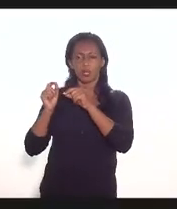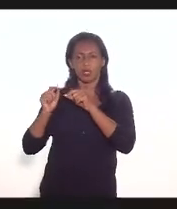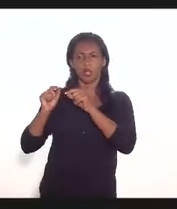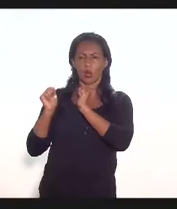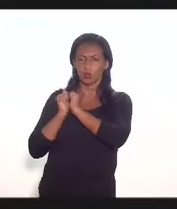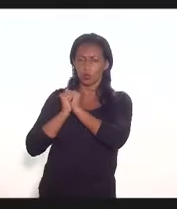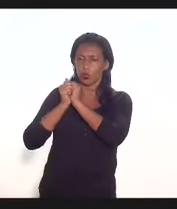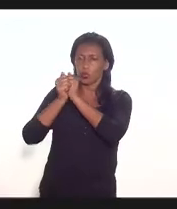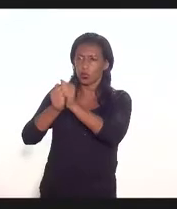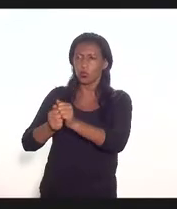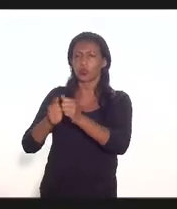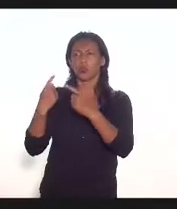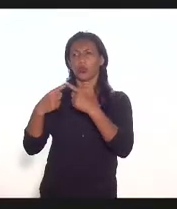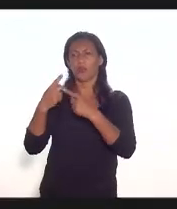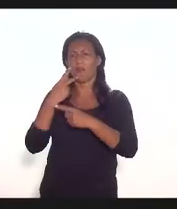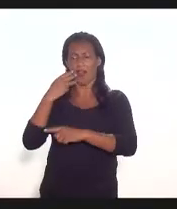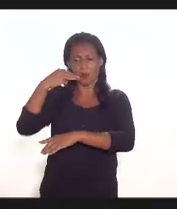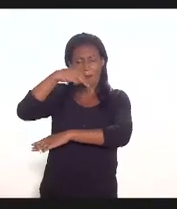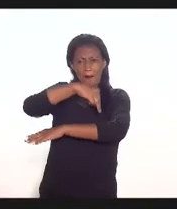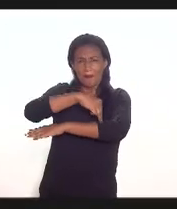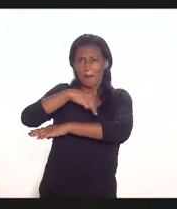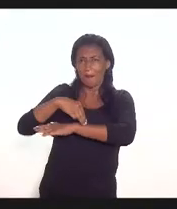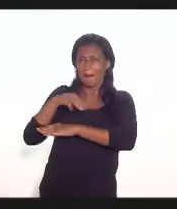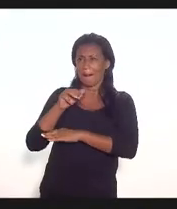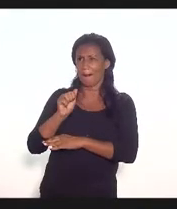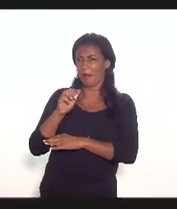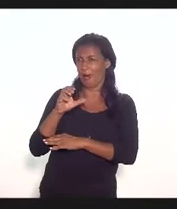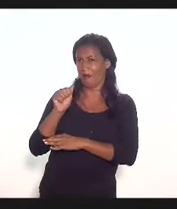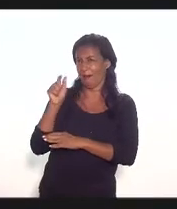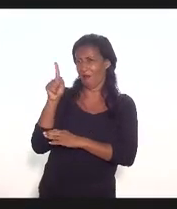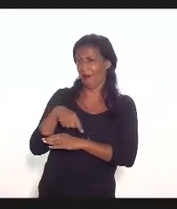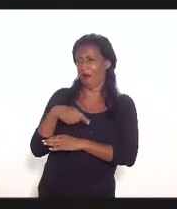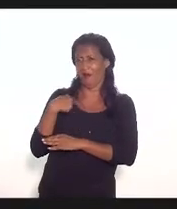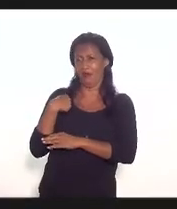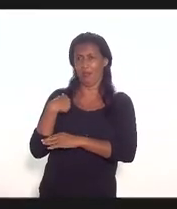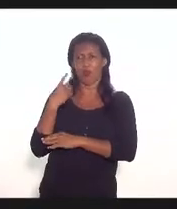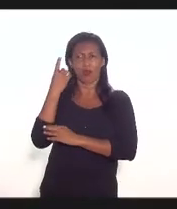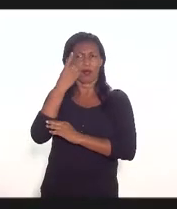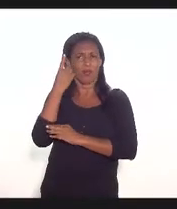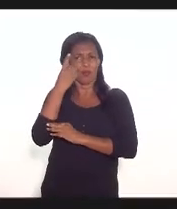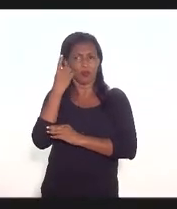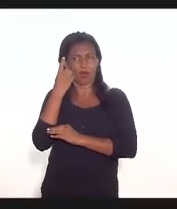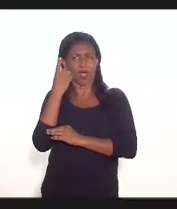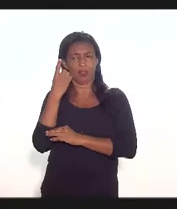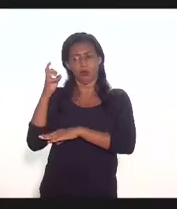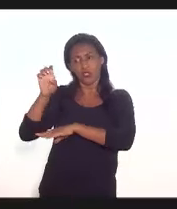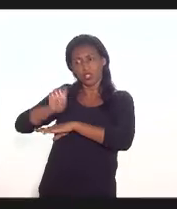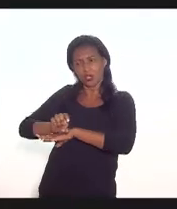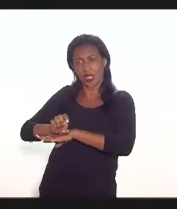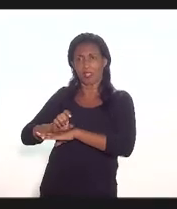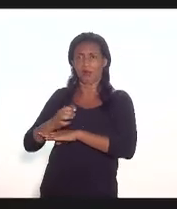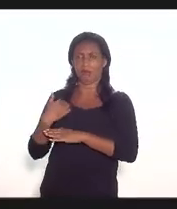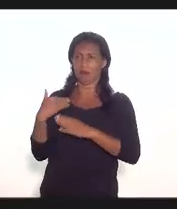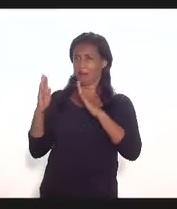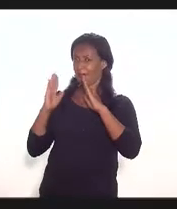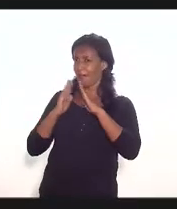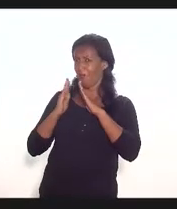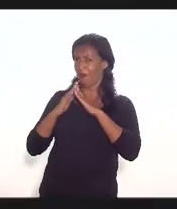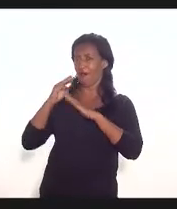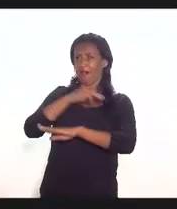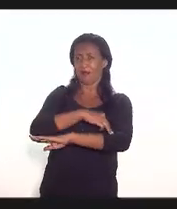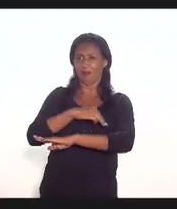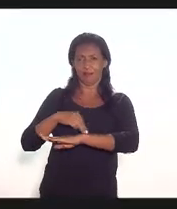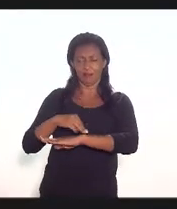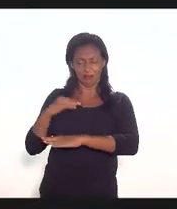Macaé quando eu falo Macaé eu sou o deputado do estado mas resido em Macaé Macaé em breve